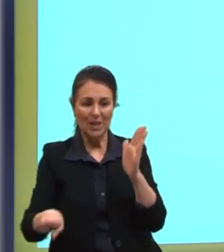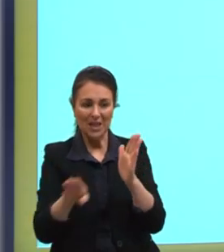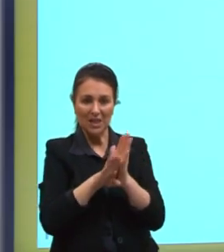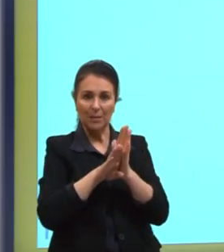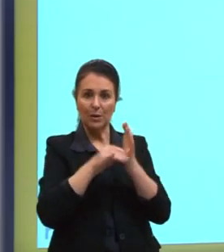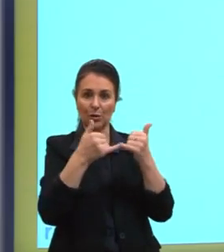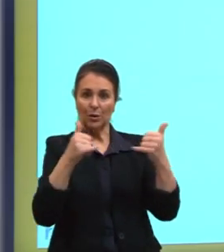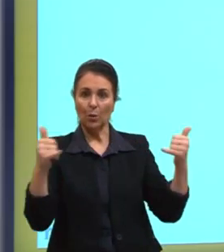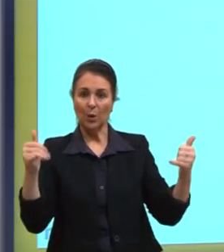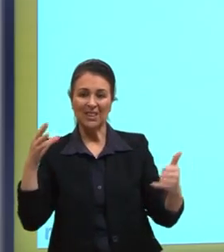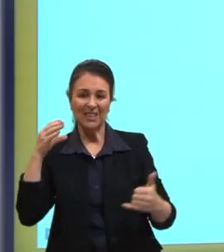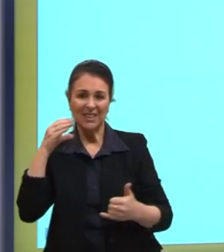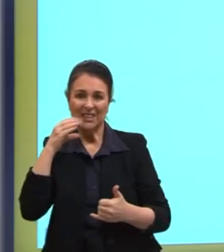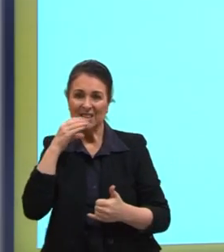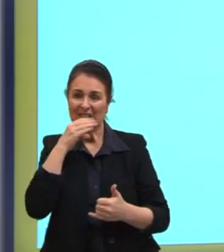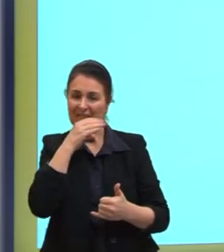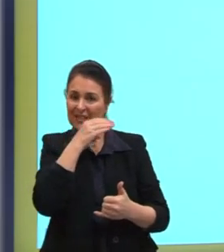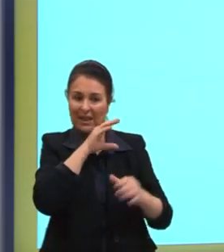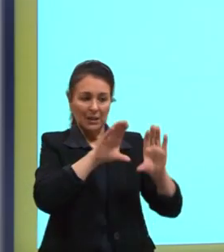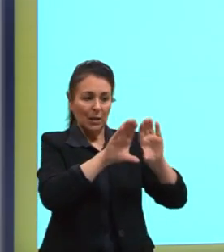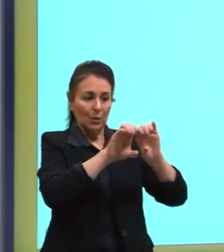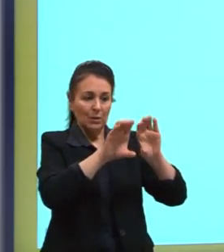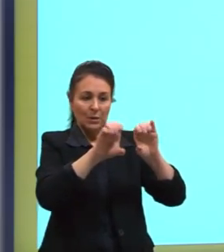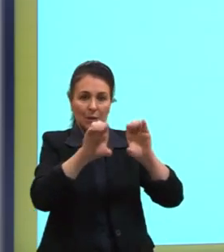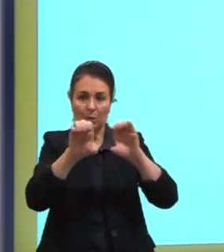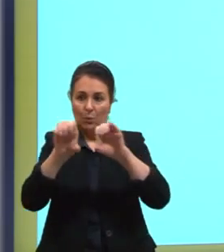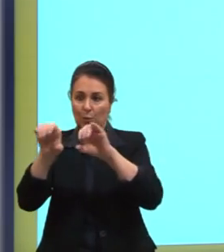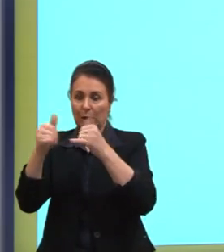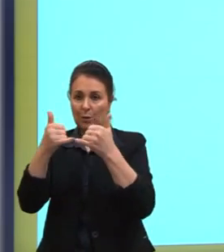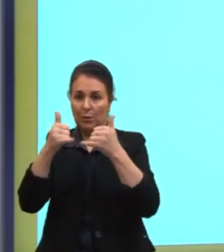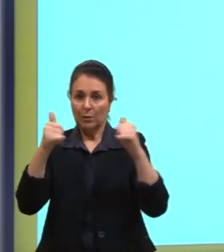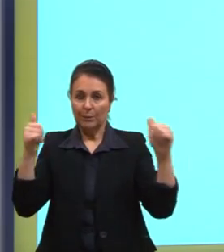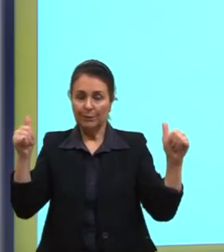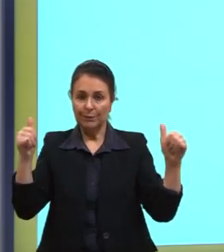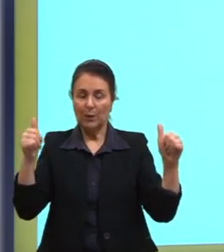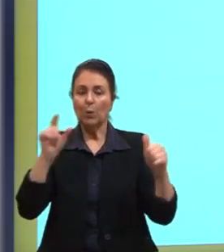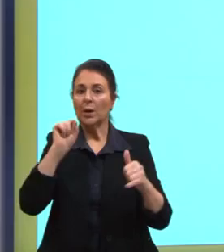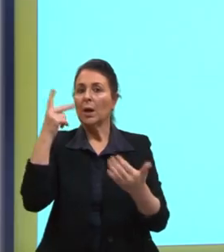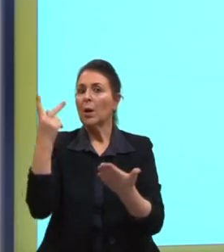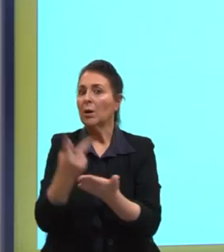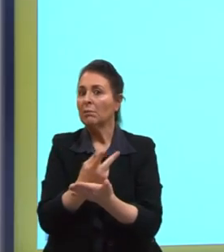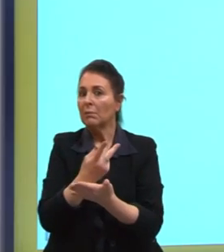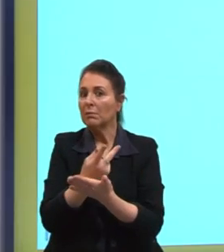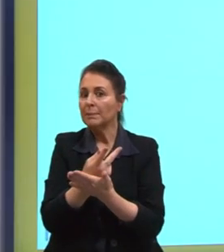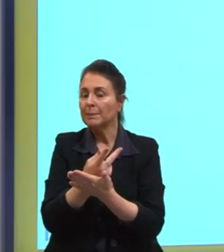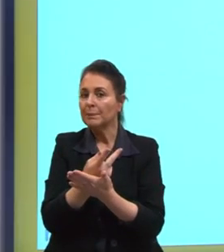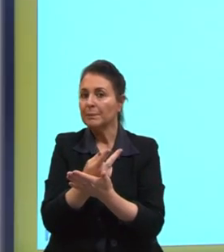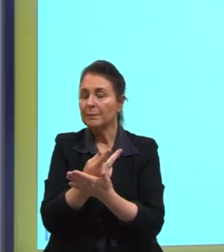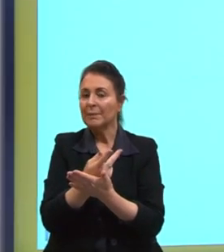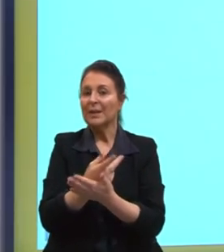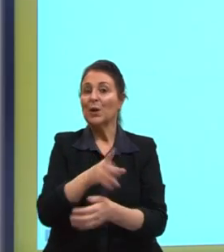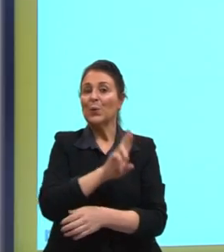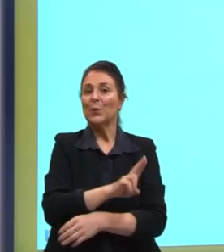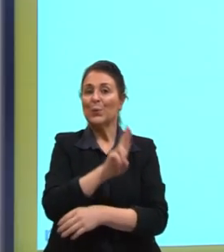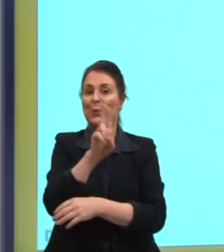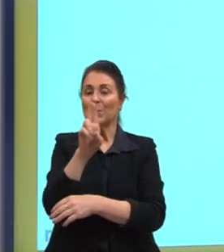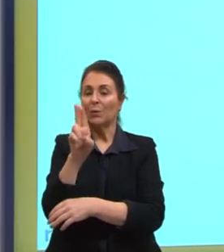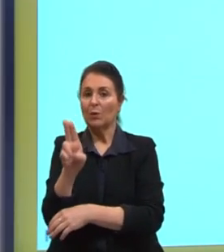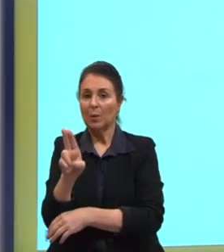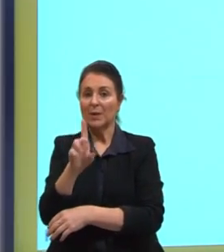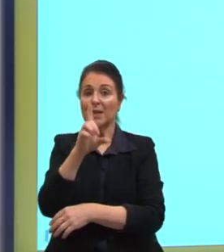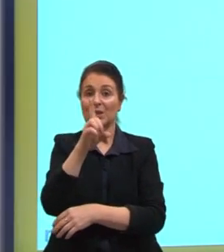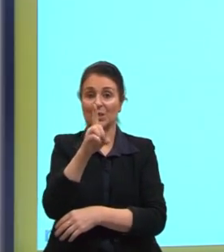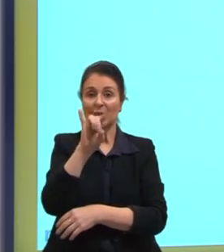esquenta esse circuito. E aí, o que acontece? Quando a gente passa o limite da corrente, a gente chama, fala que o